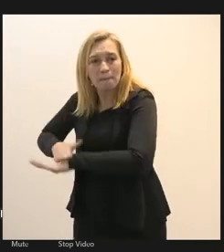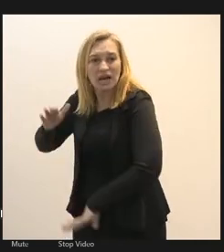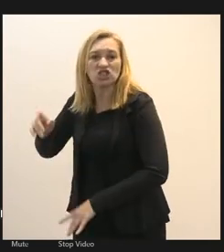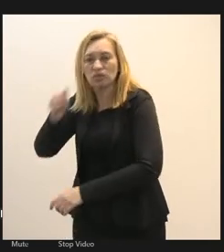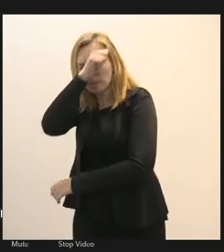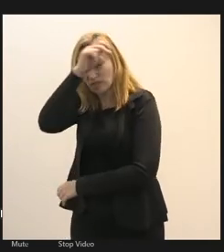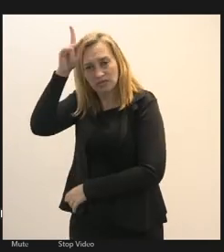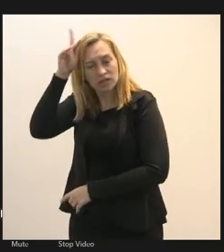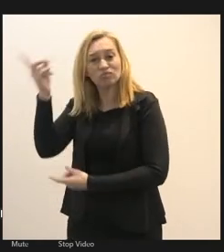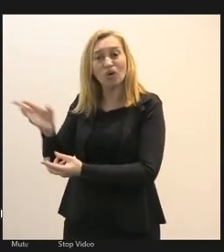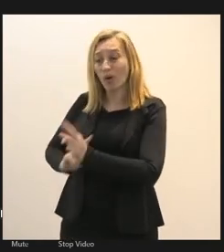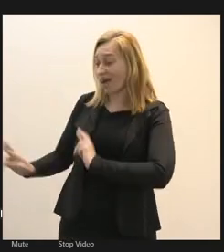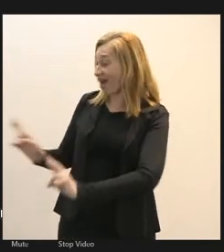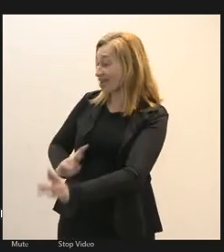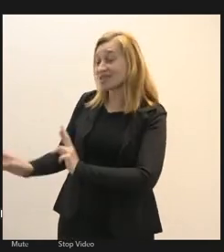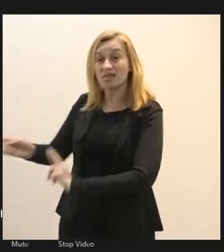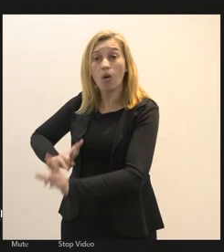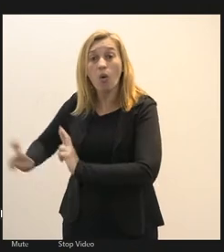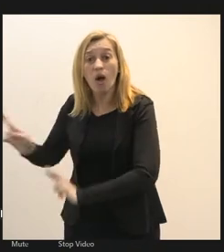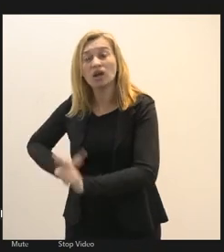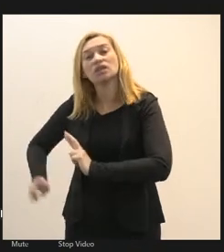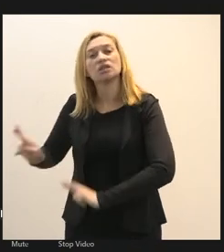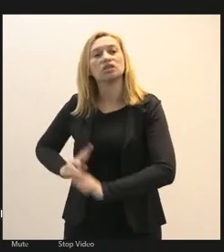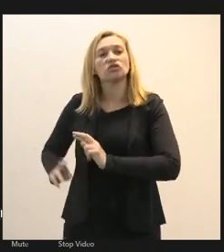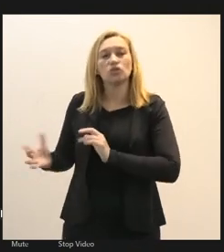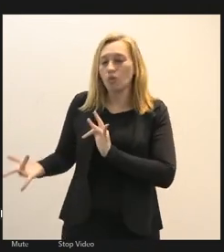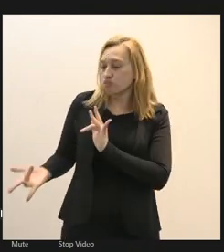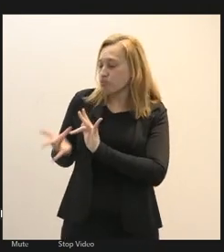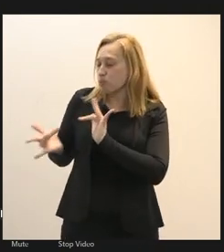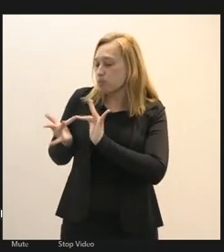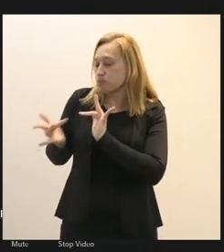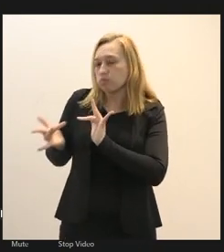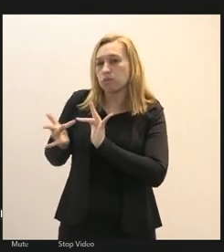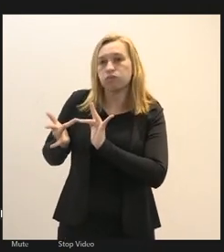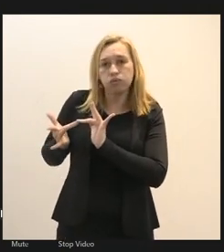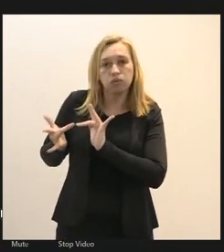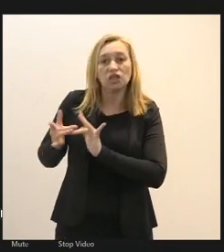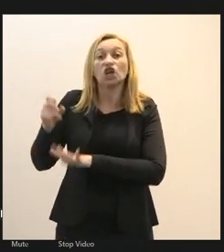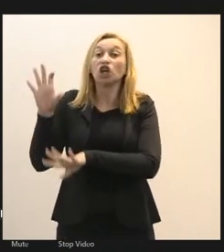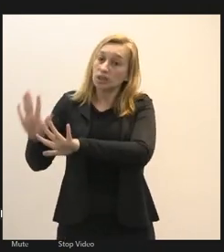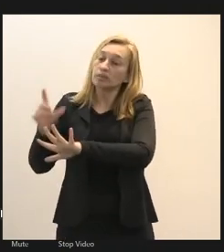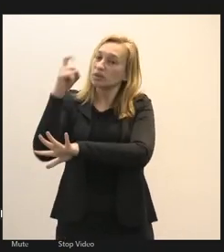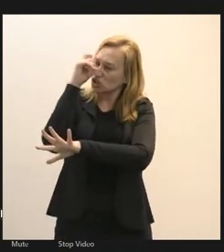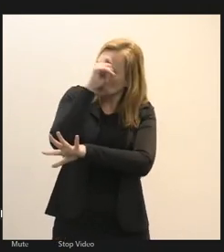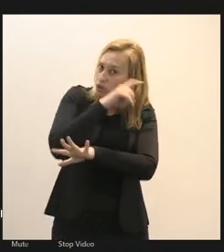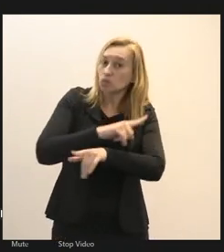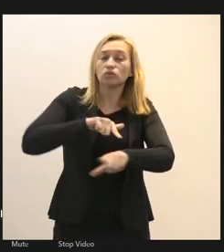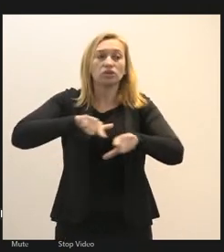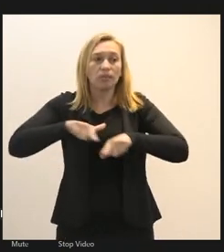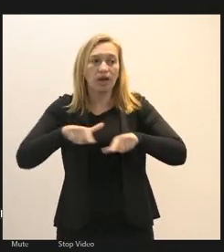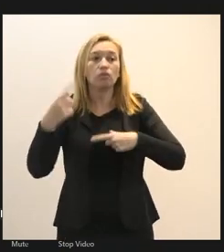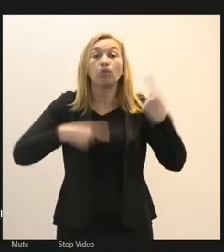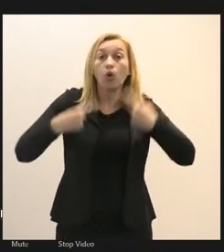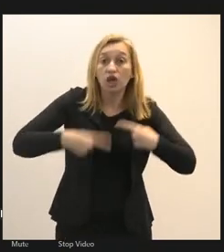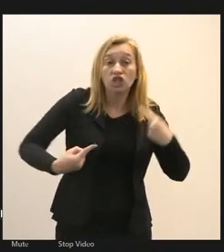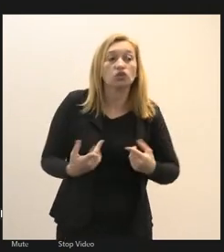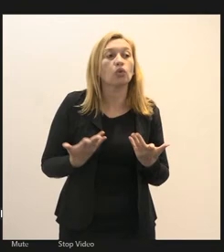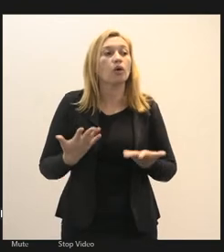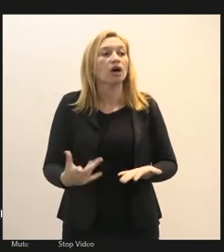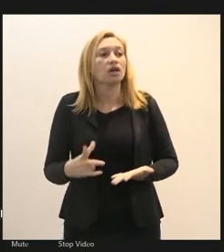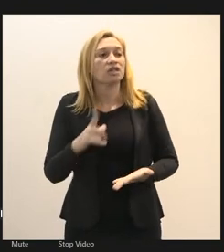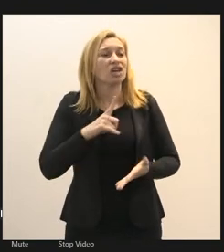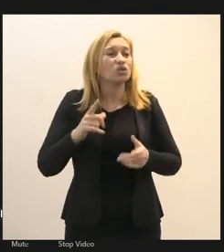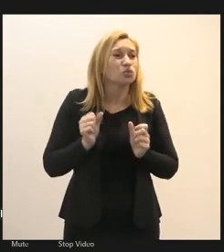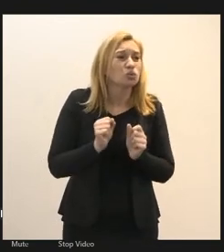relação de proximidade que também dificulta muito o trabalho político a gente tem